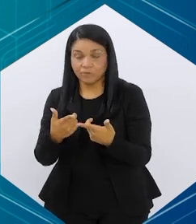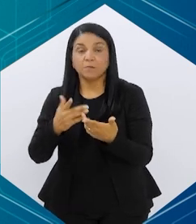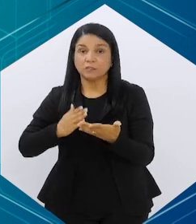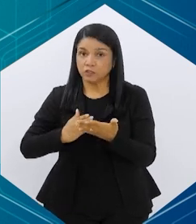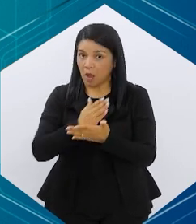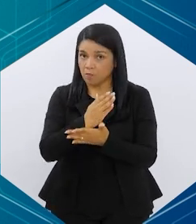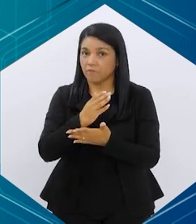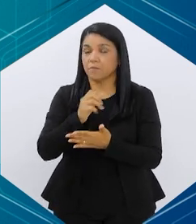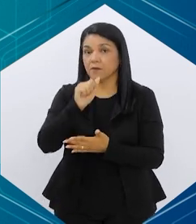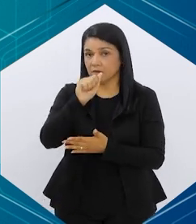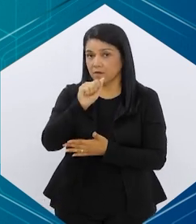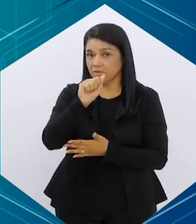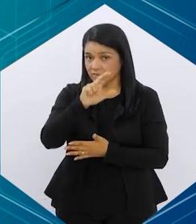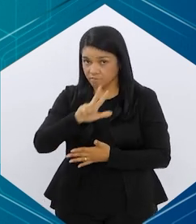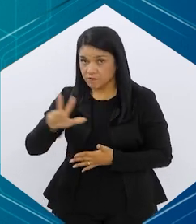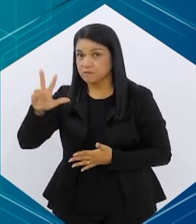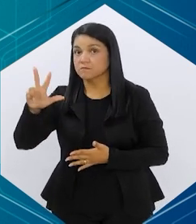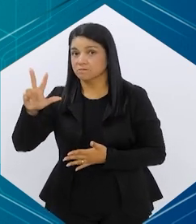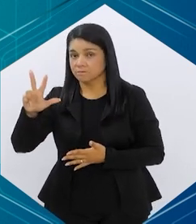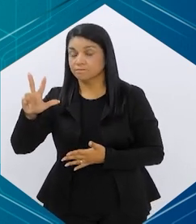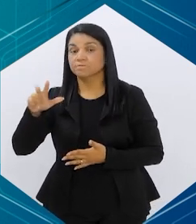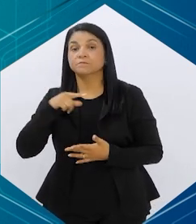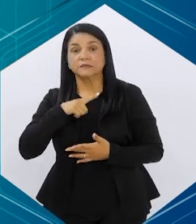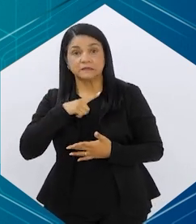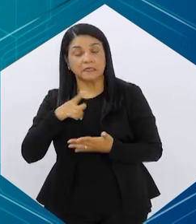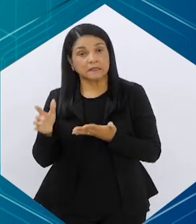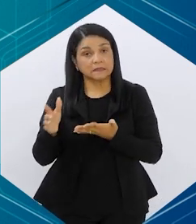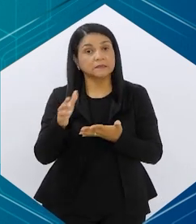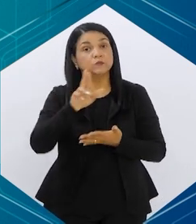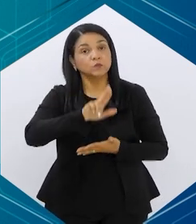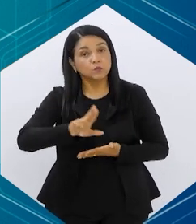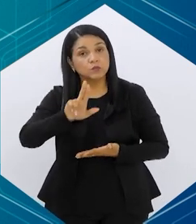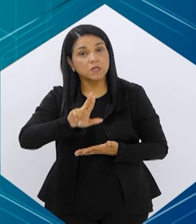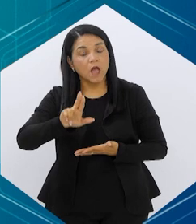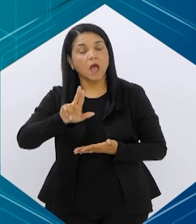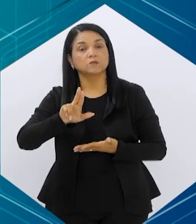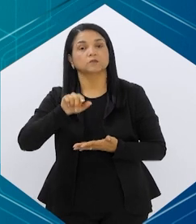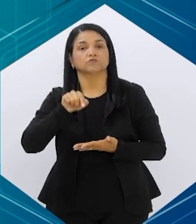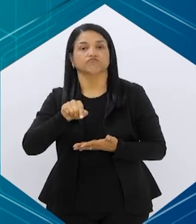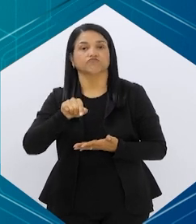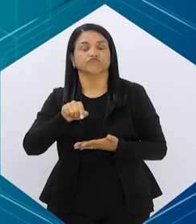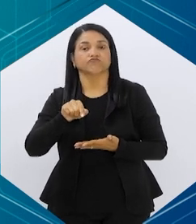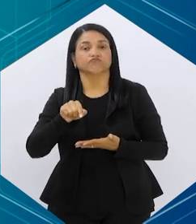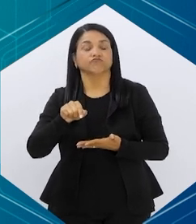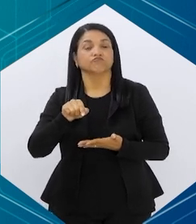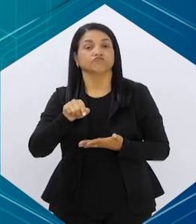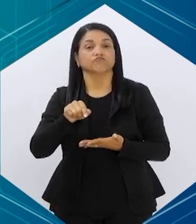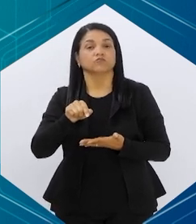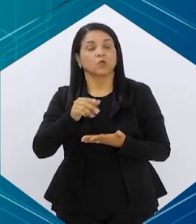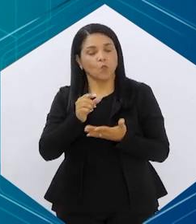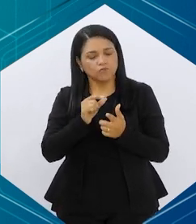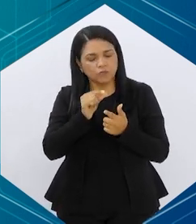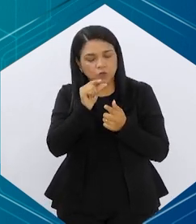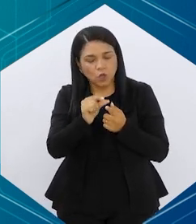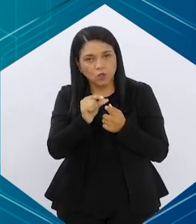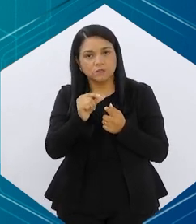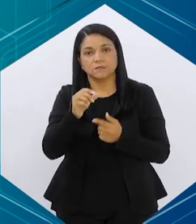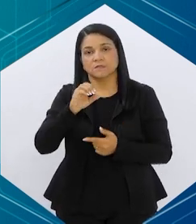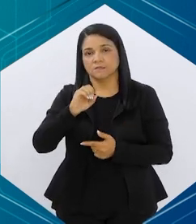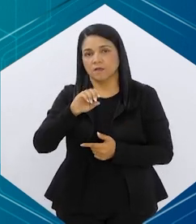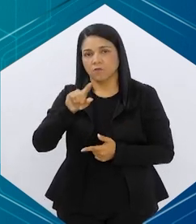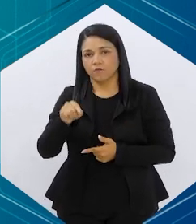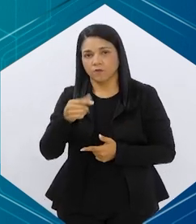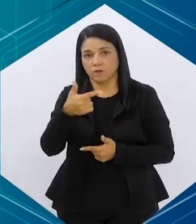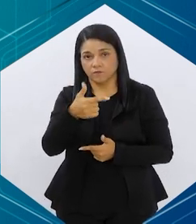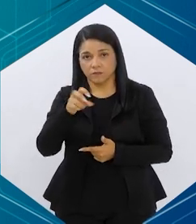mas já aprovada, né, pela Anvisa. E a gente tem usado como a titulação, a gente sempre começa com uma dose de 0